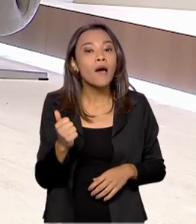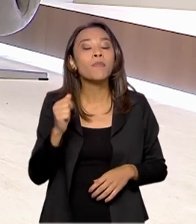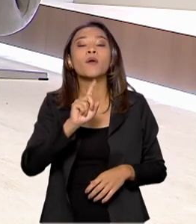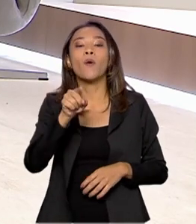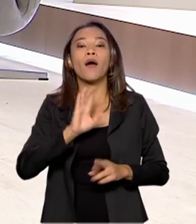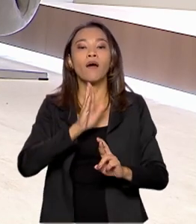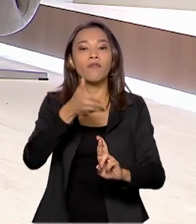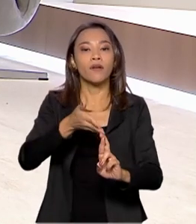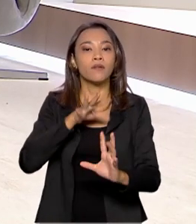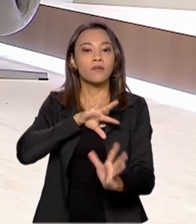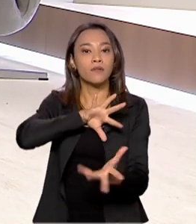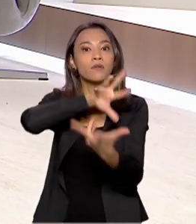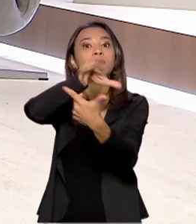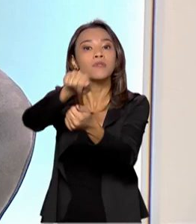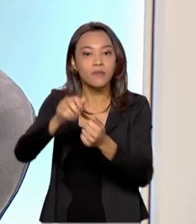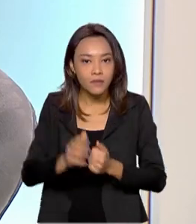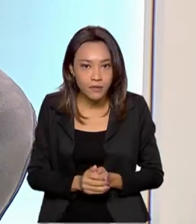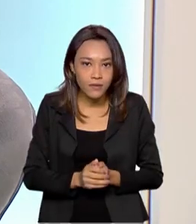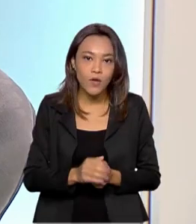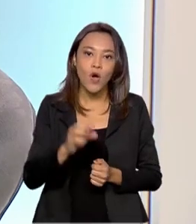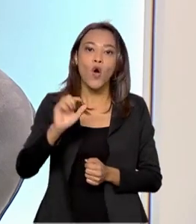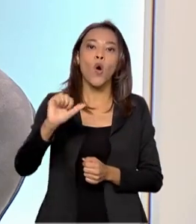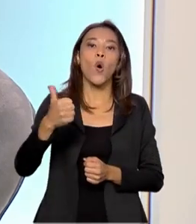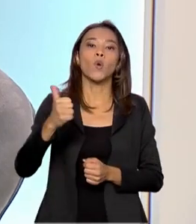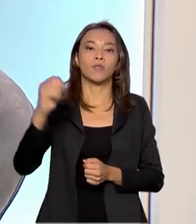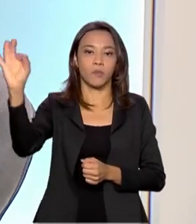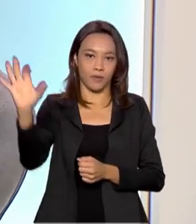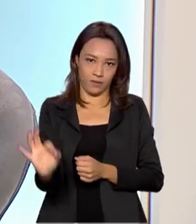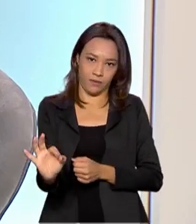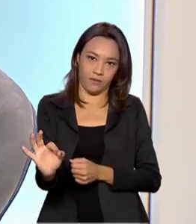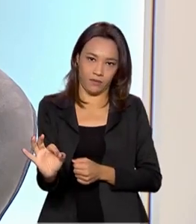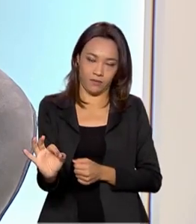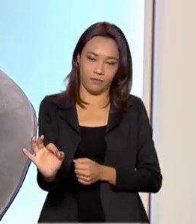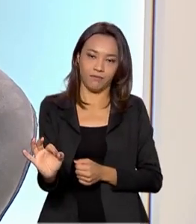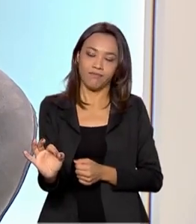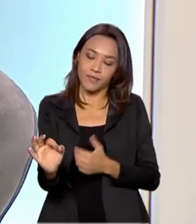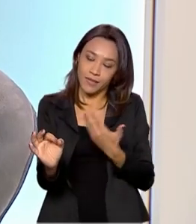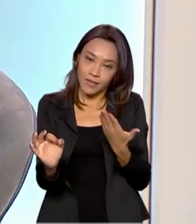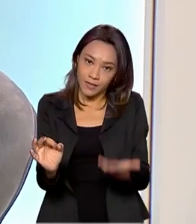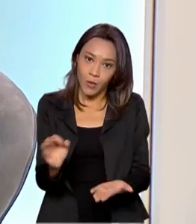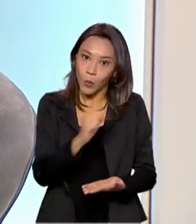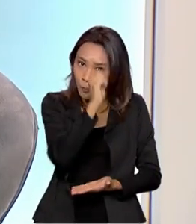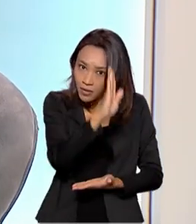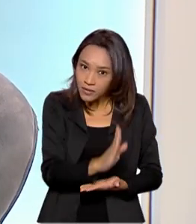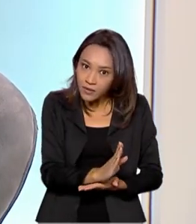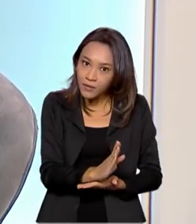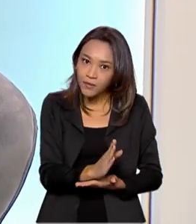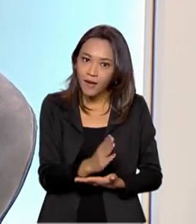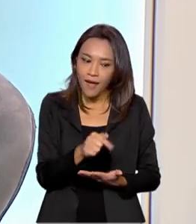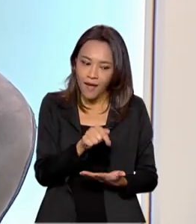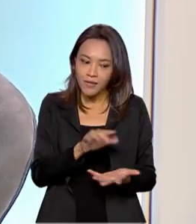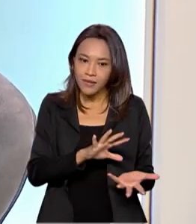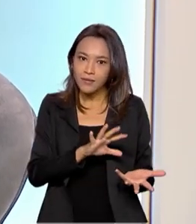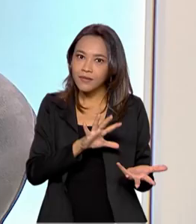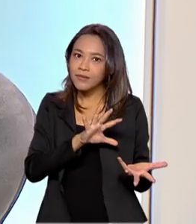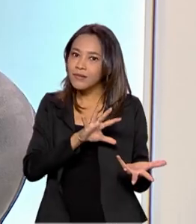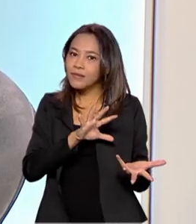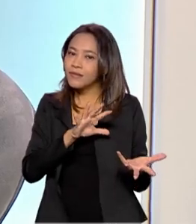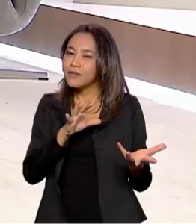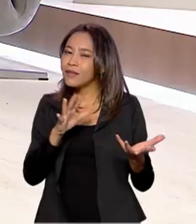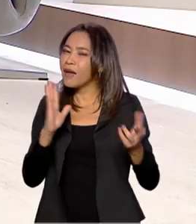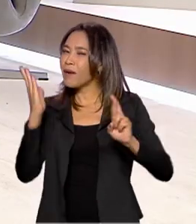da matriz energética mundial? Apenas 11%. Então, o Brasil, essa transição energética é líder